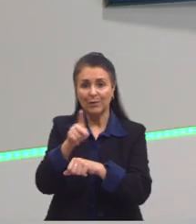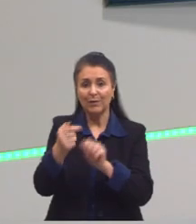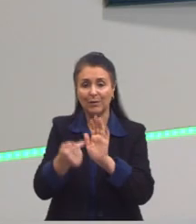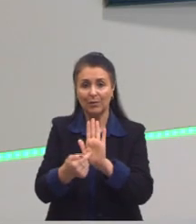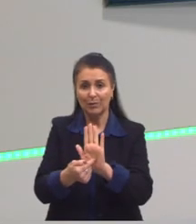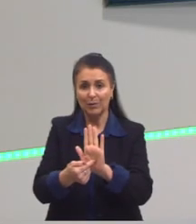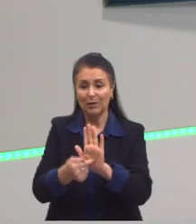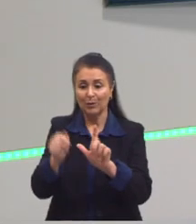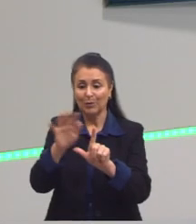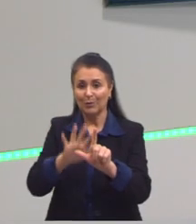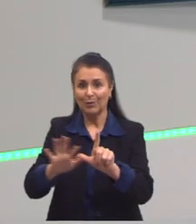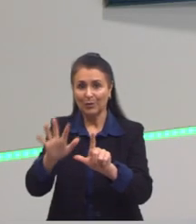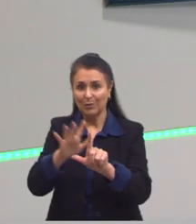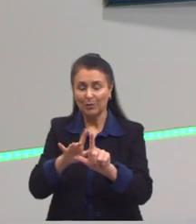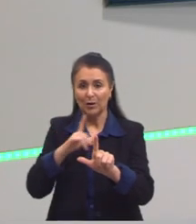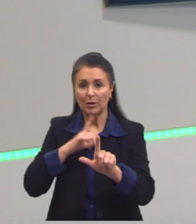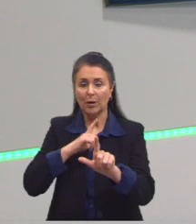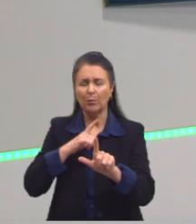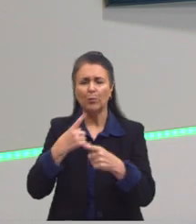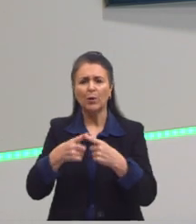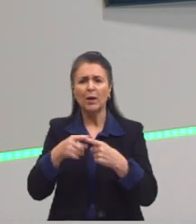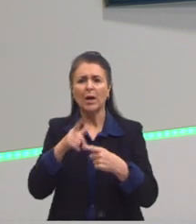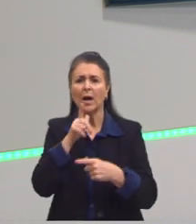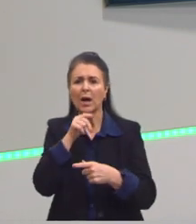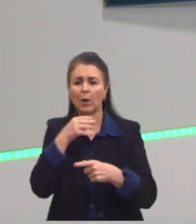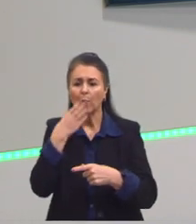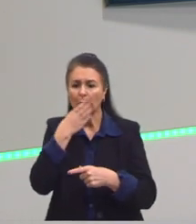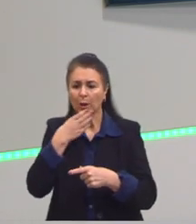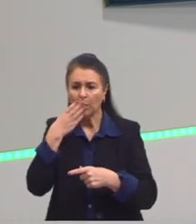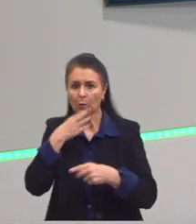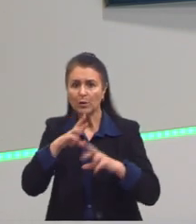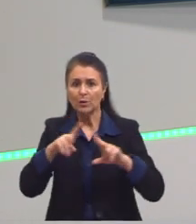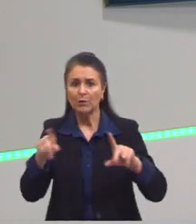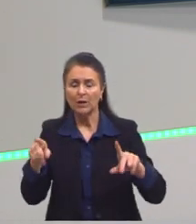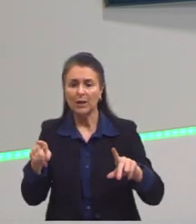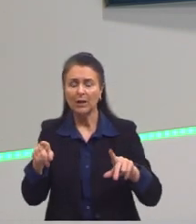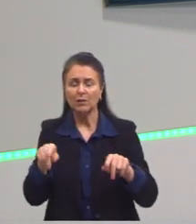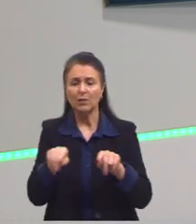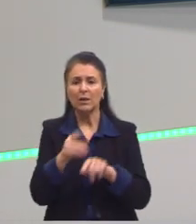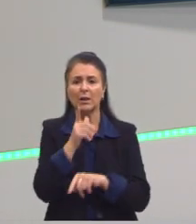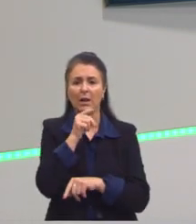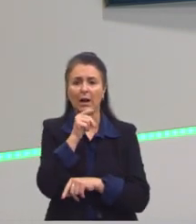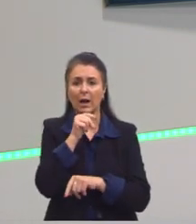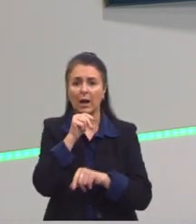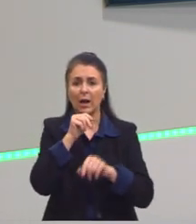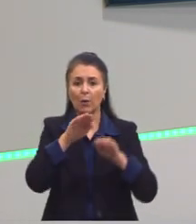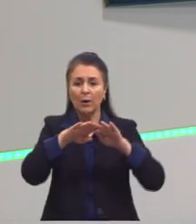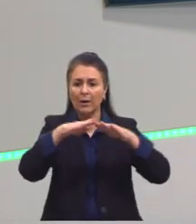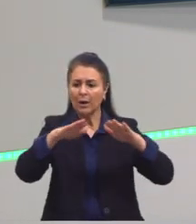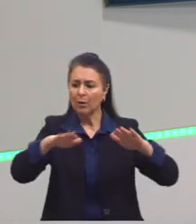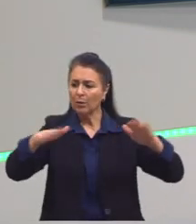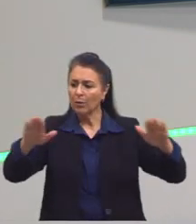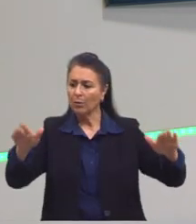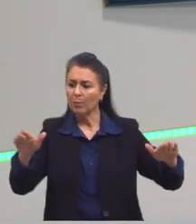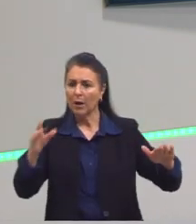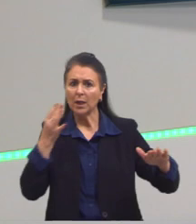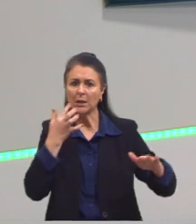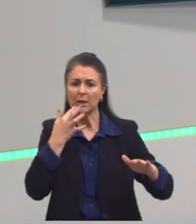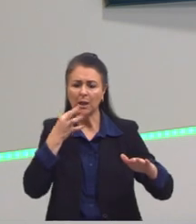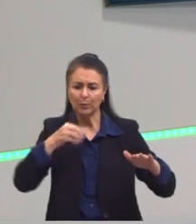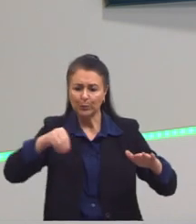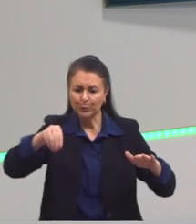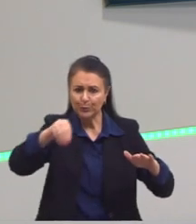água de um rio doce é diferente, então, do mar, que é uma água salgada. Então, elas acabam não se misturando e, às vezes, a gente consegue ver